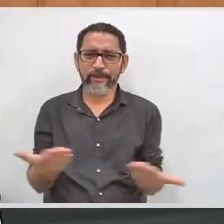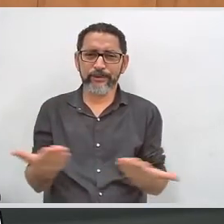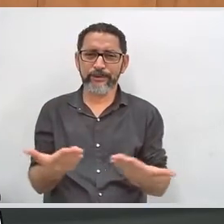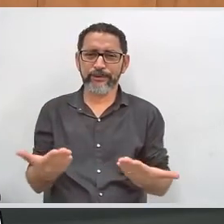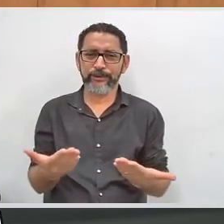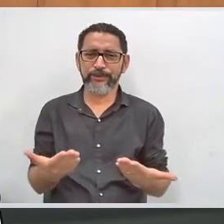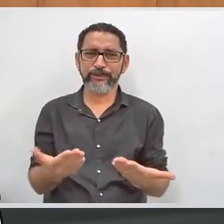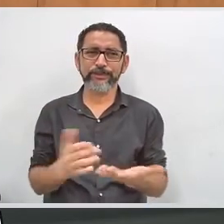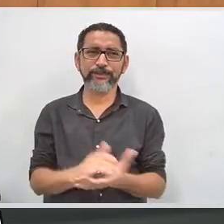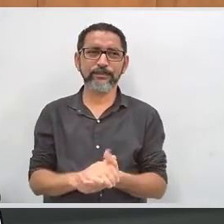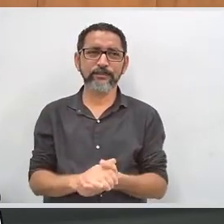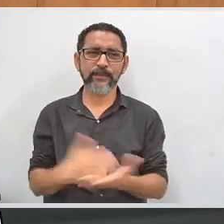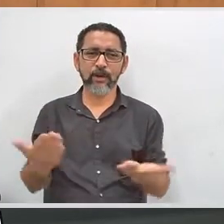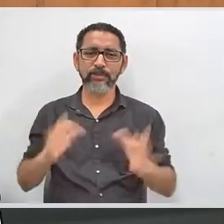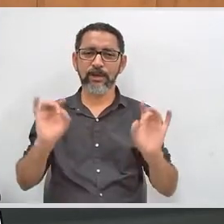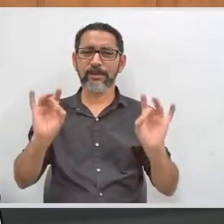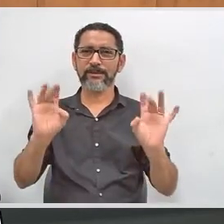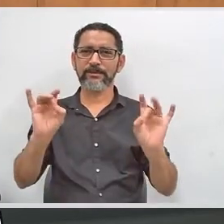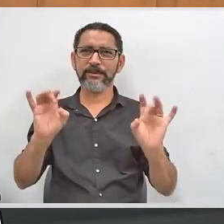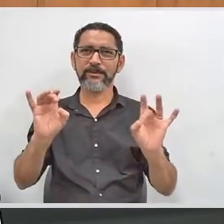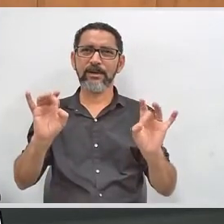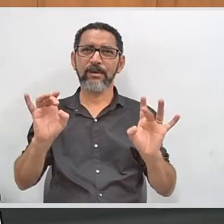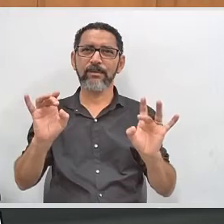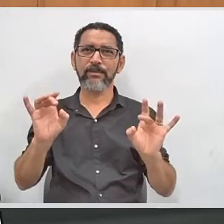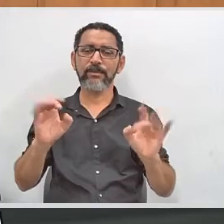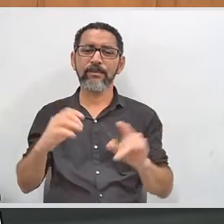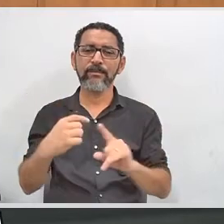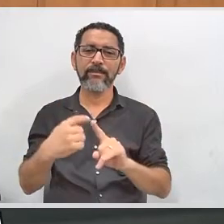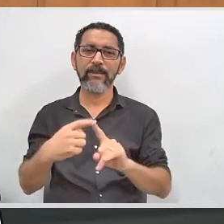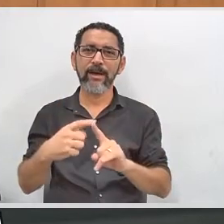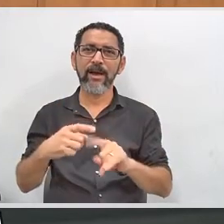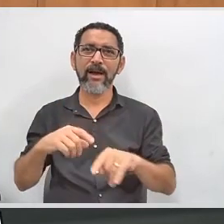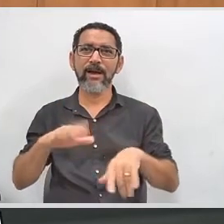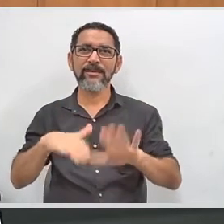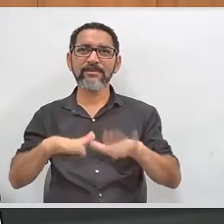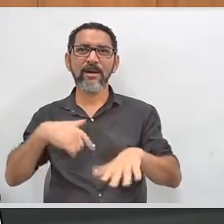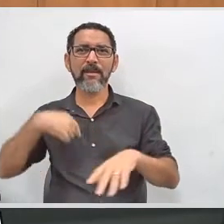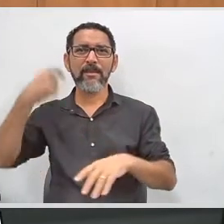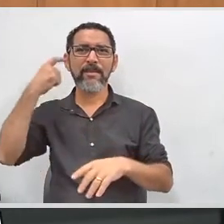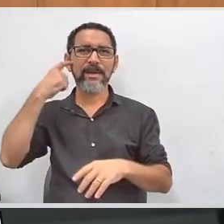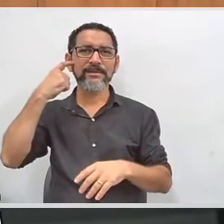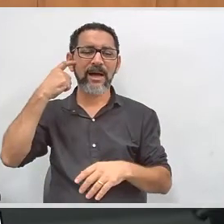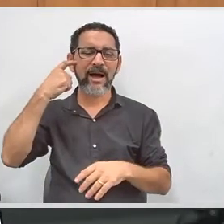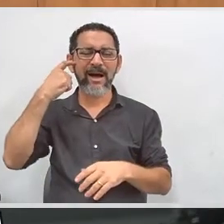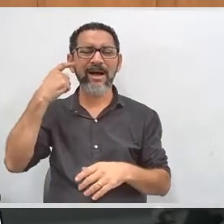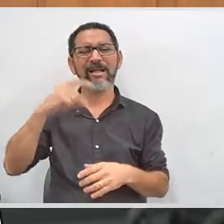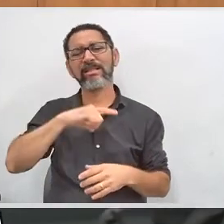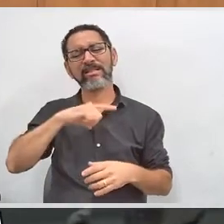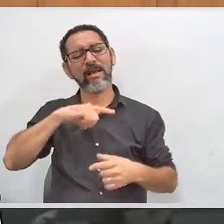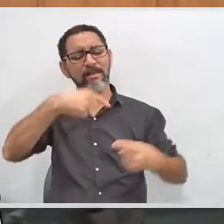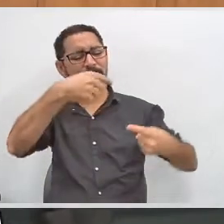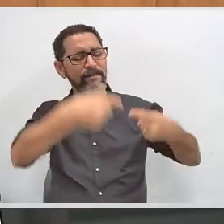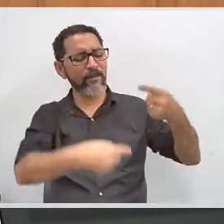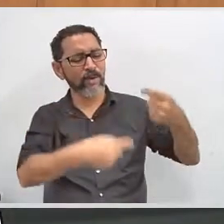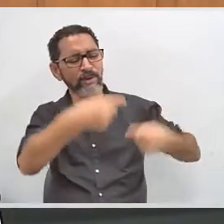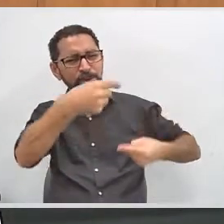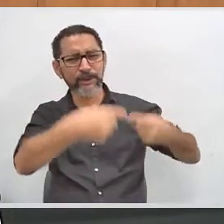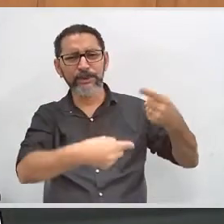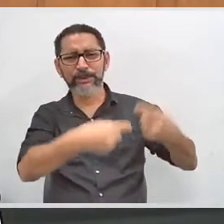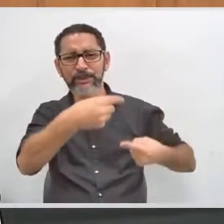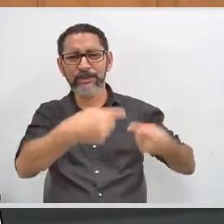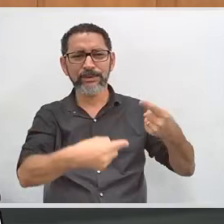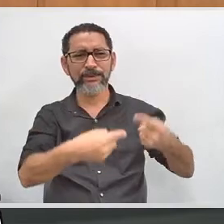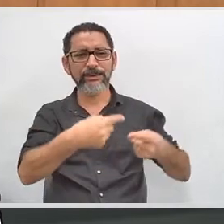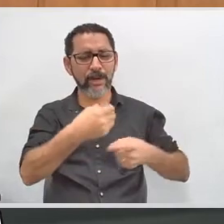de hoje, para mim, ele está bem especial. Porque, enquanto nós fazemos toda a política e tentamos